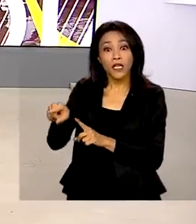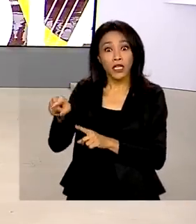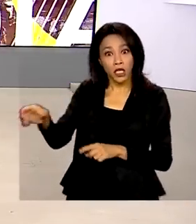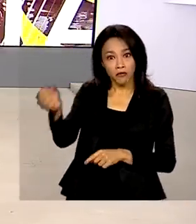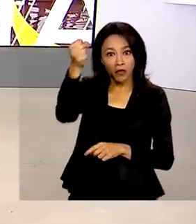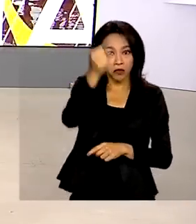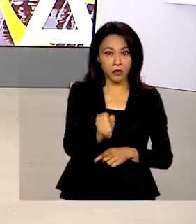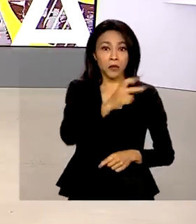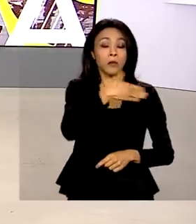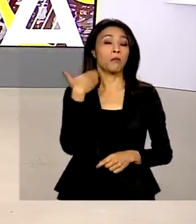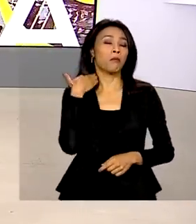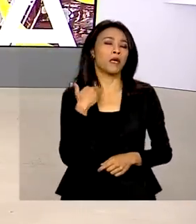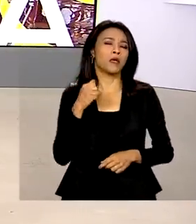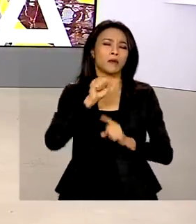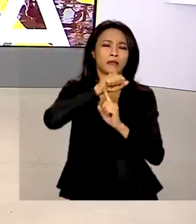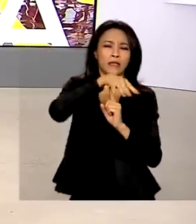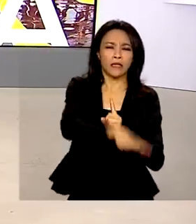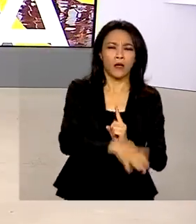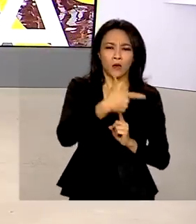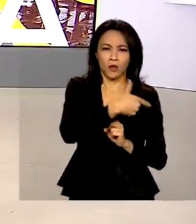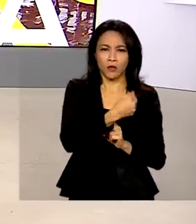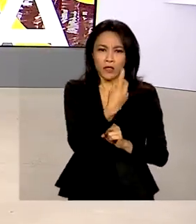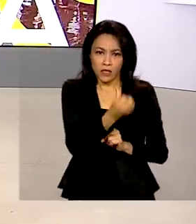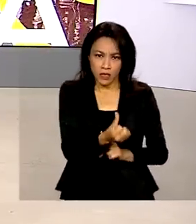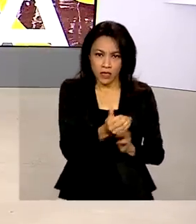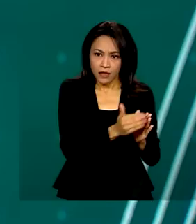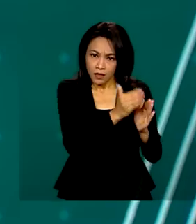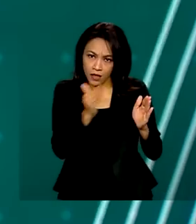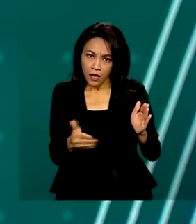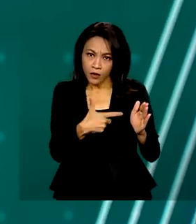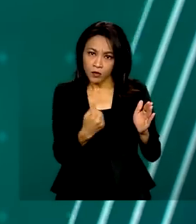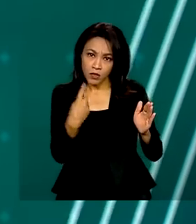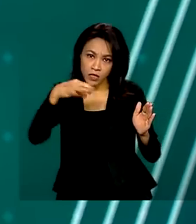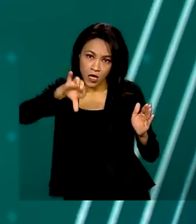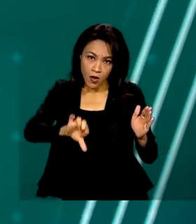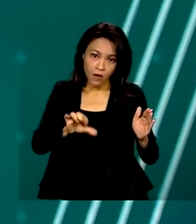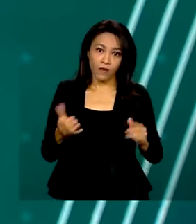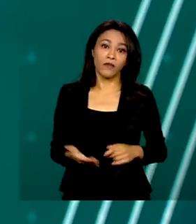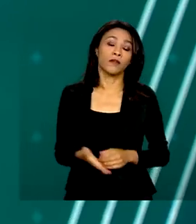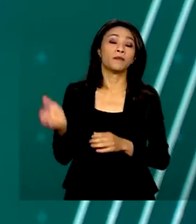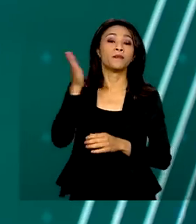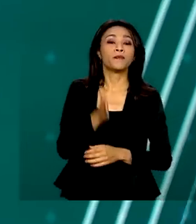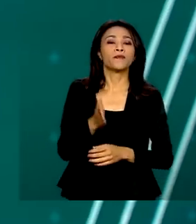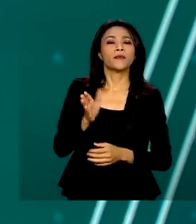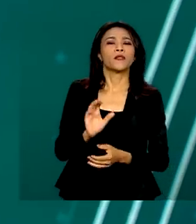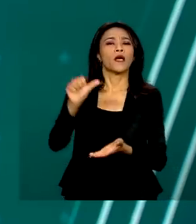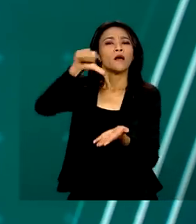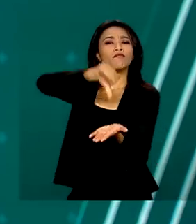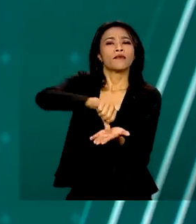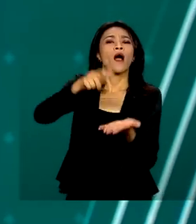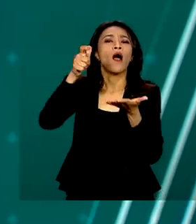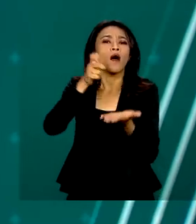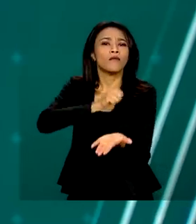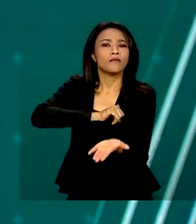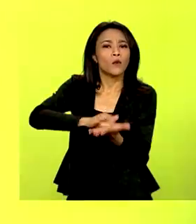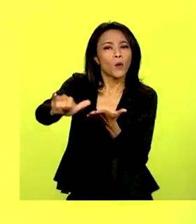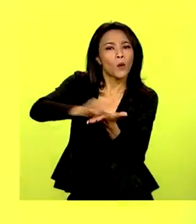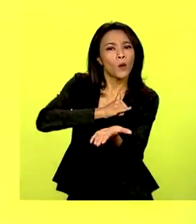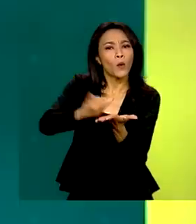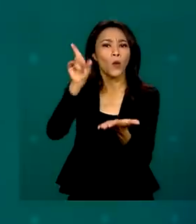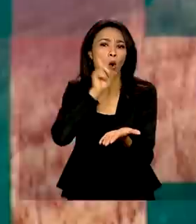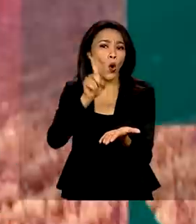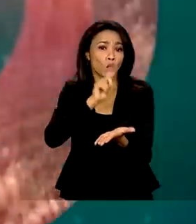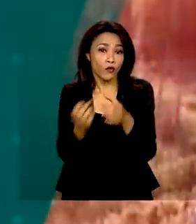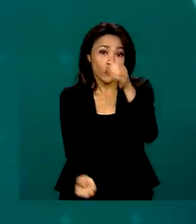de 2016 a 2019. Com sede em Washington, nos Estados Unidos, o BID foi